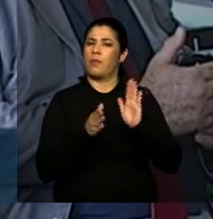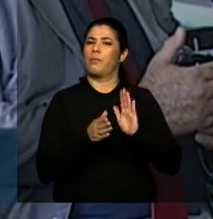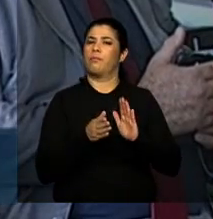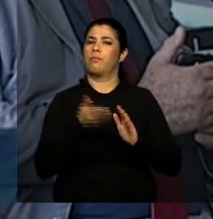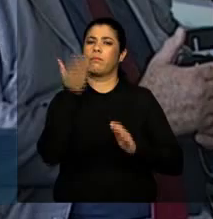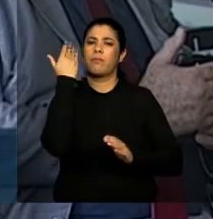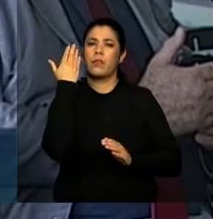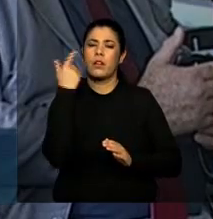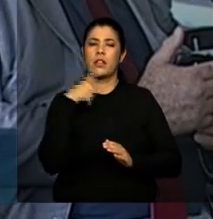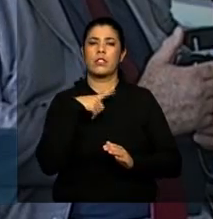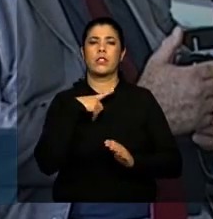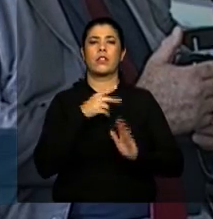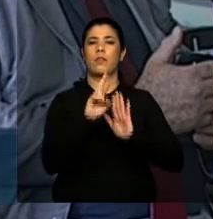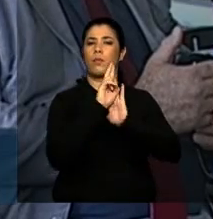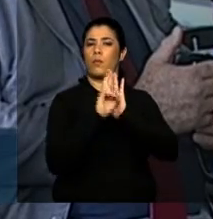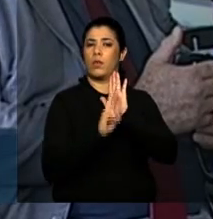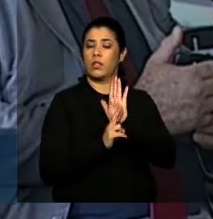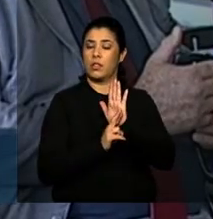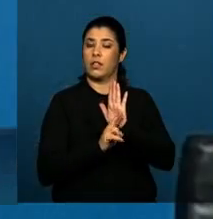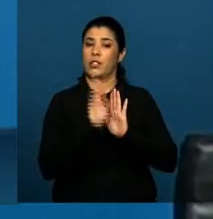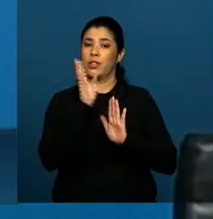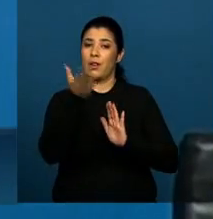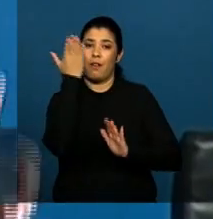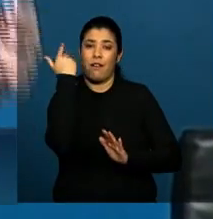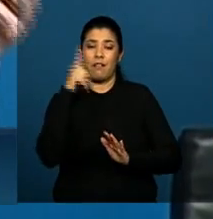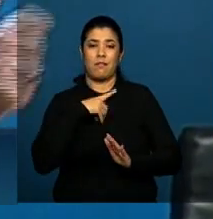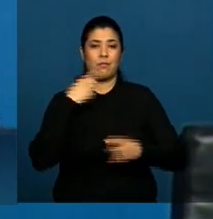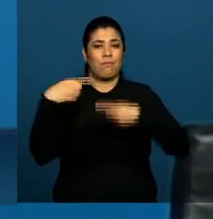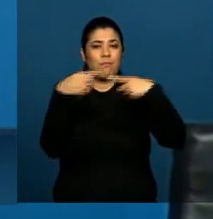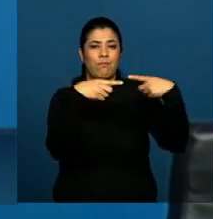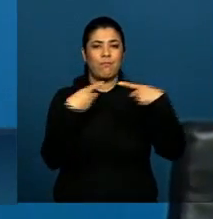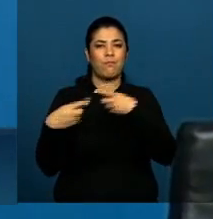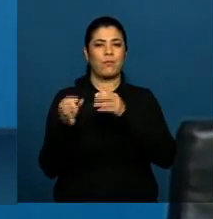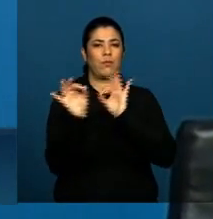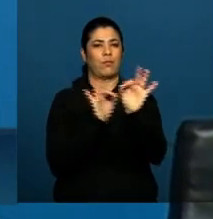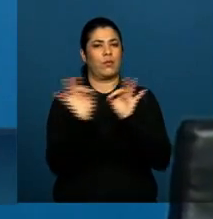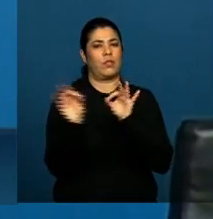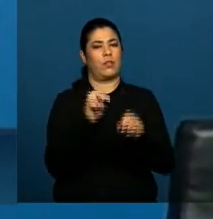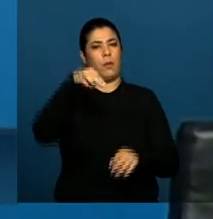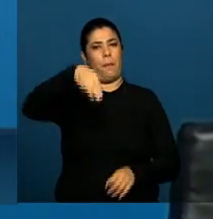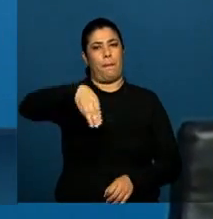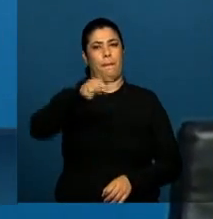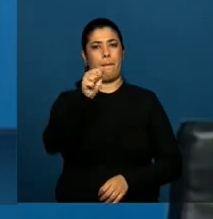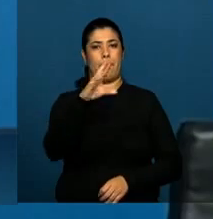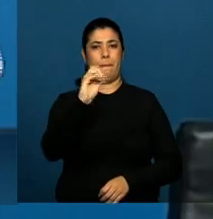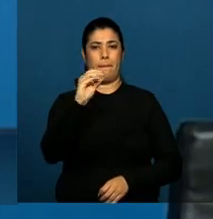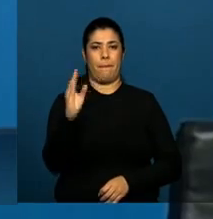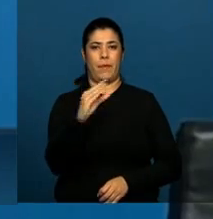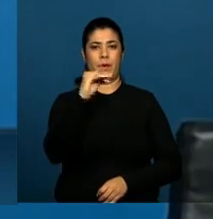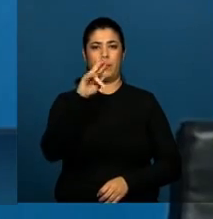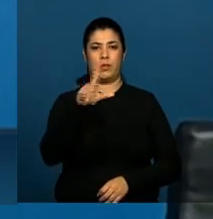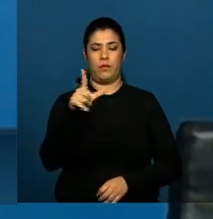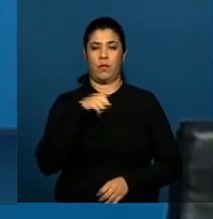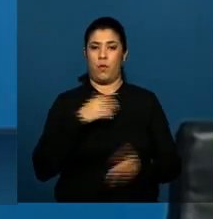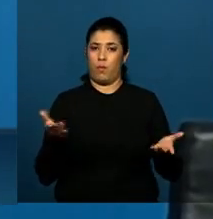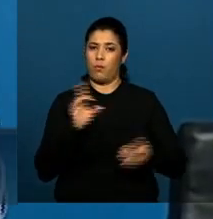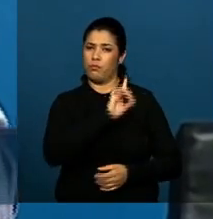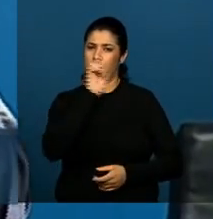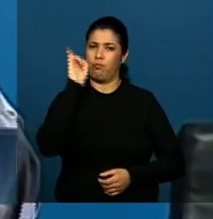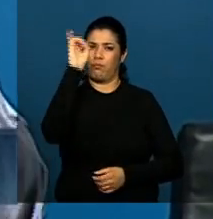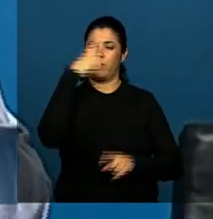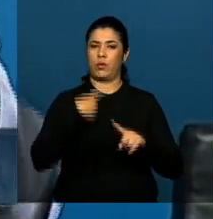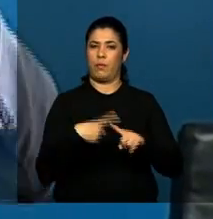participaram desse grande debate que foi a elaboração do marco civil. Hoje é um grande dia, ministro, por duas razões. Primeiro,